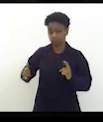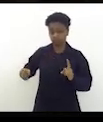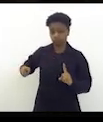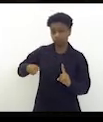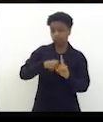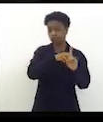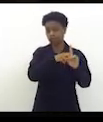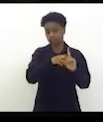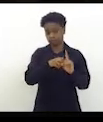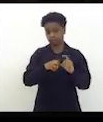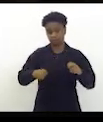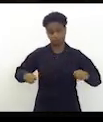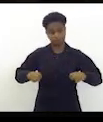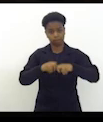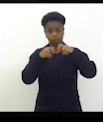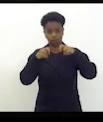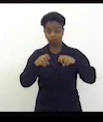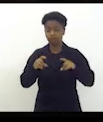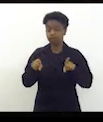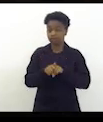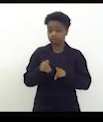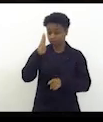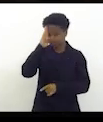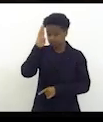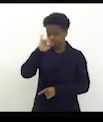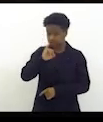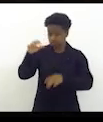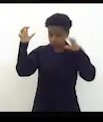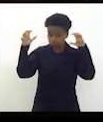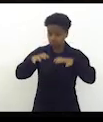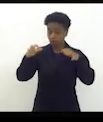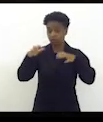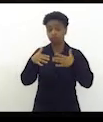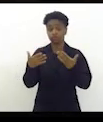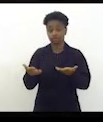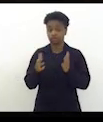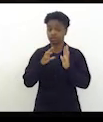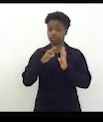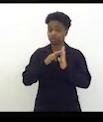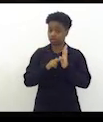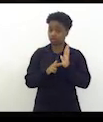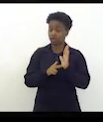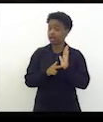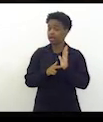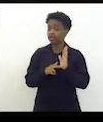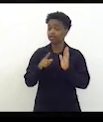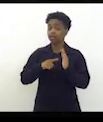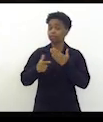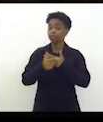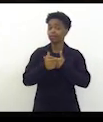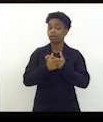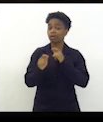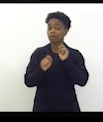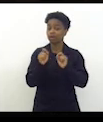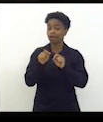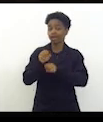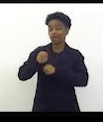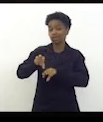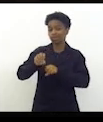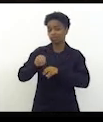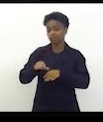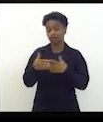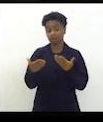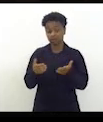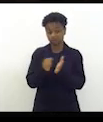principalmente quando chove isto é função do código de trânsito educar disciplinar a